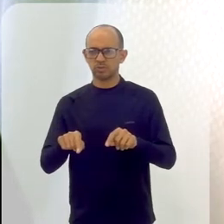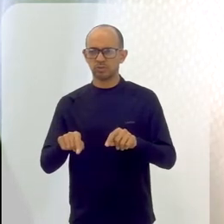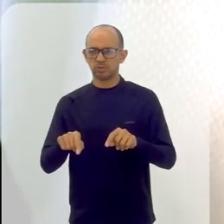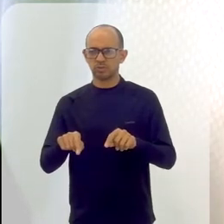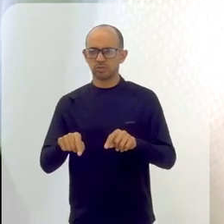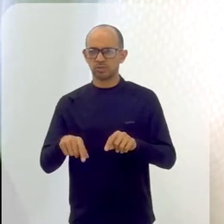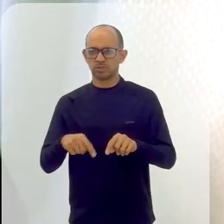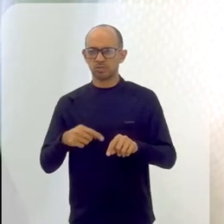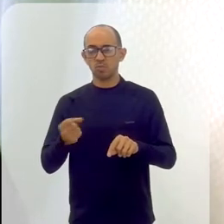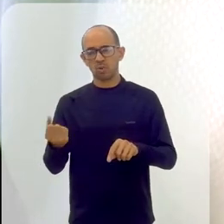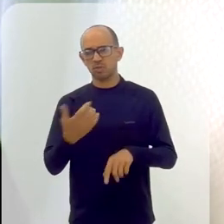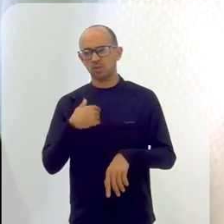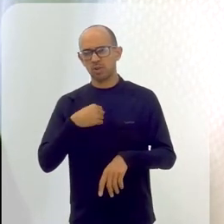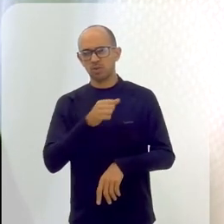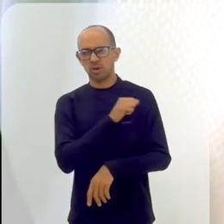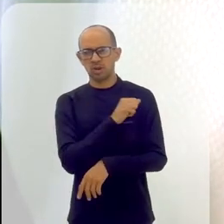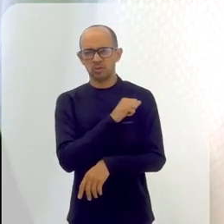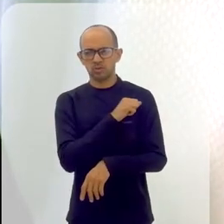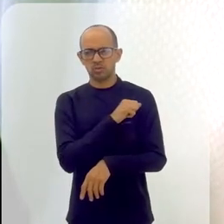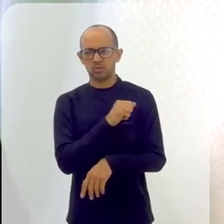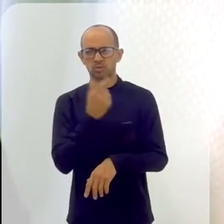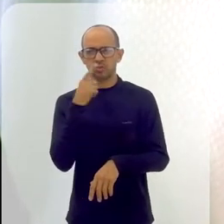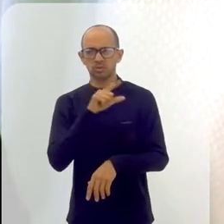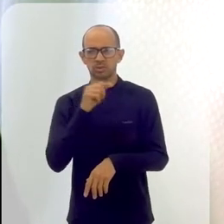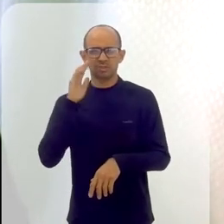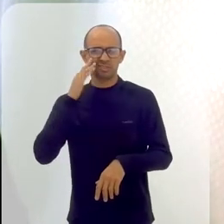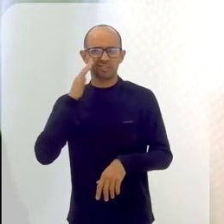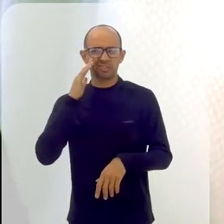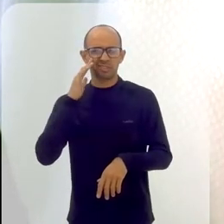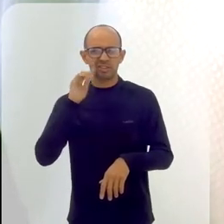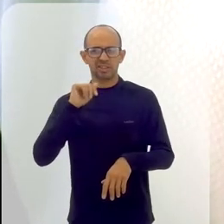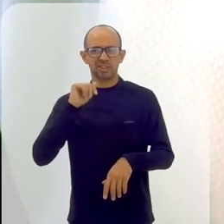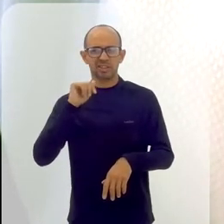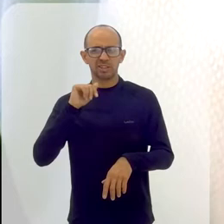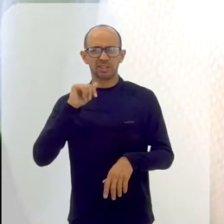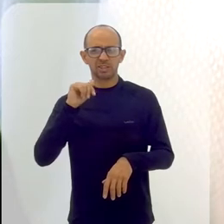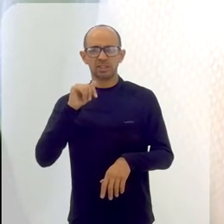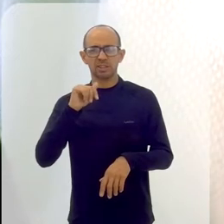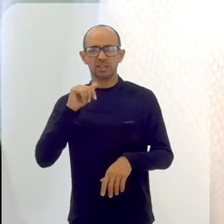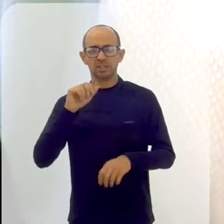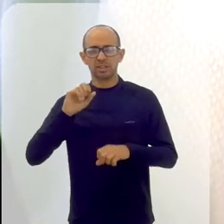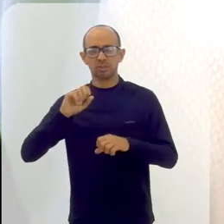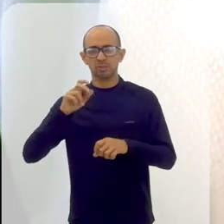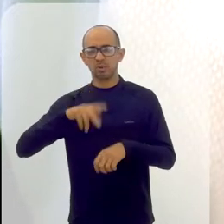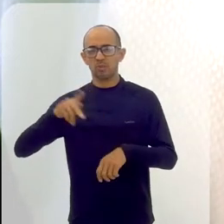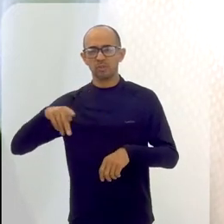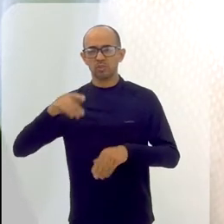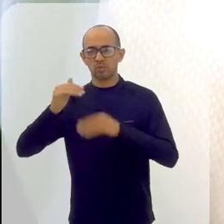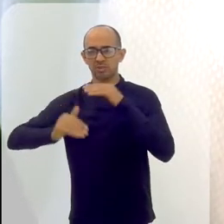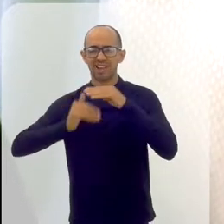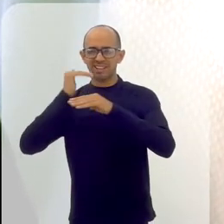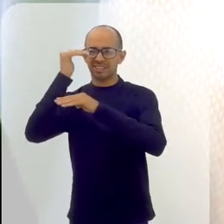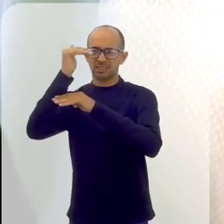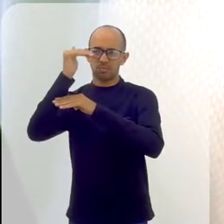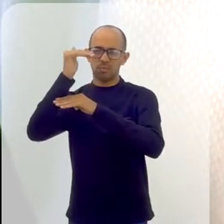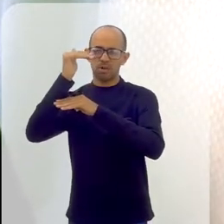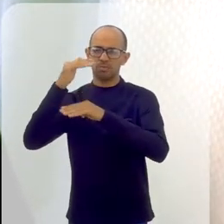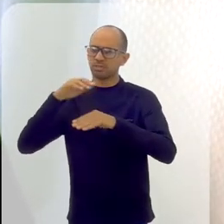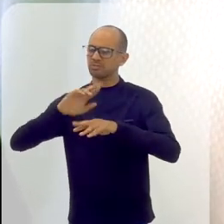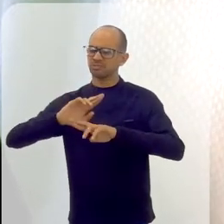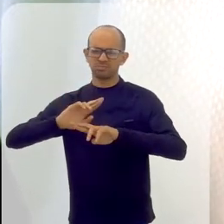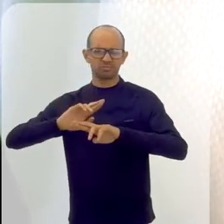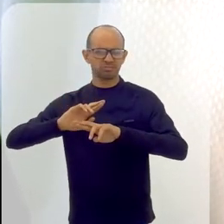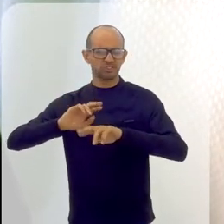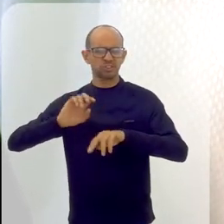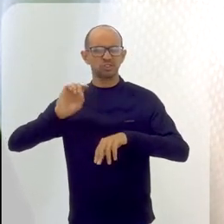por mim quando eu era aluno, né? Que tinham um entendimento de dar aula a estar acima, a estar ensinando, a estar apontando